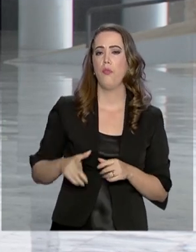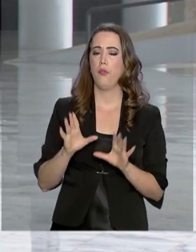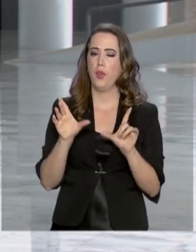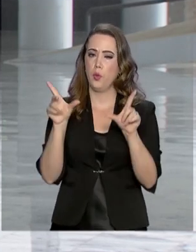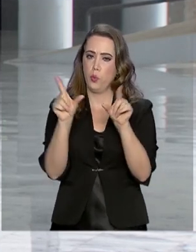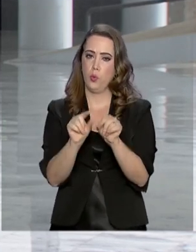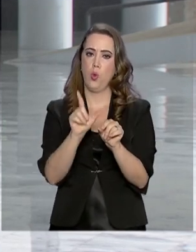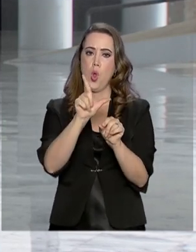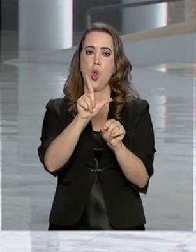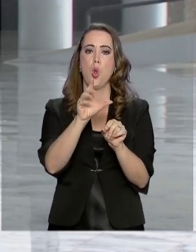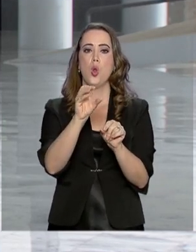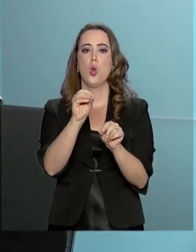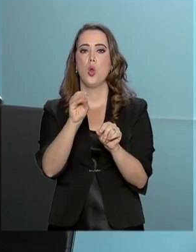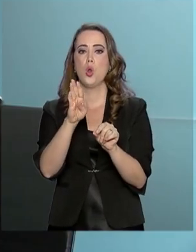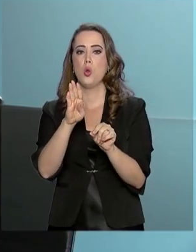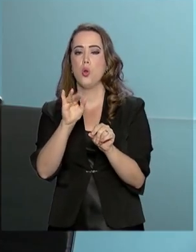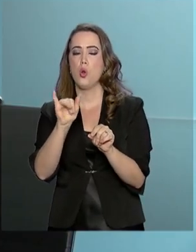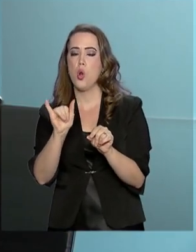disse o ministro.